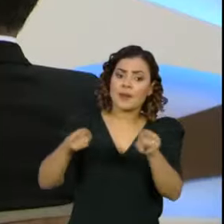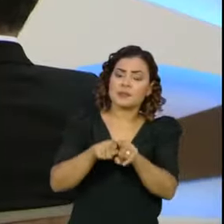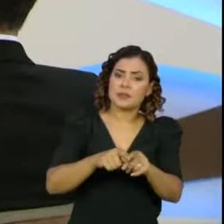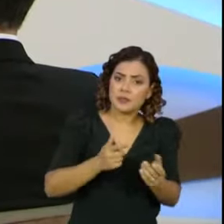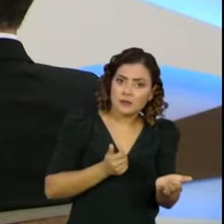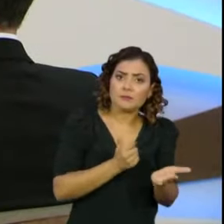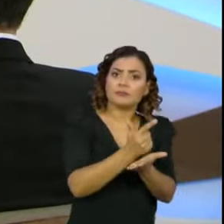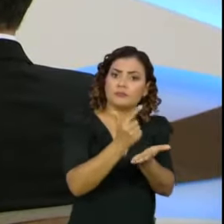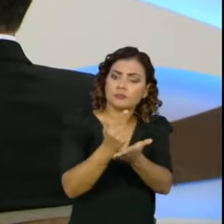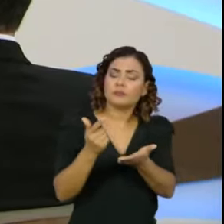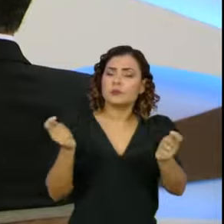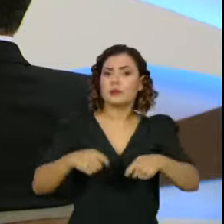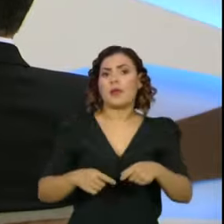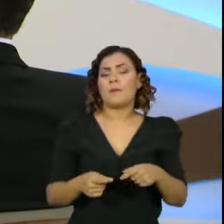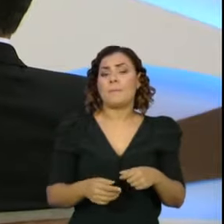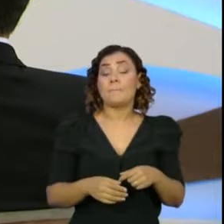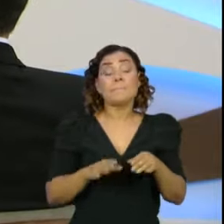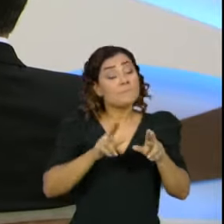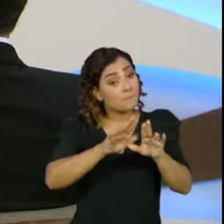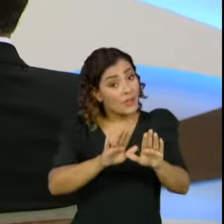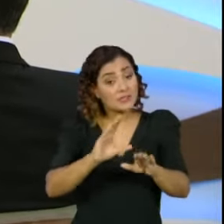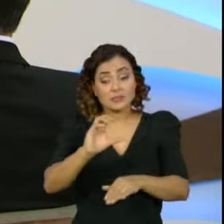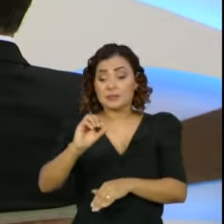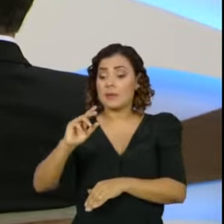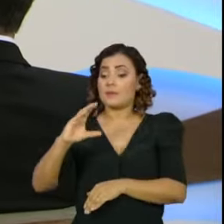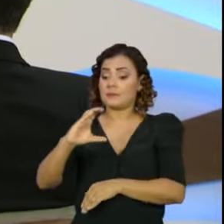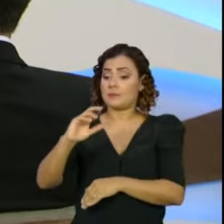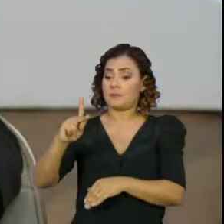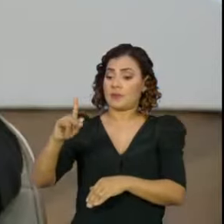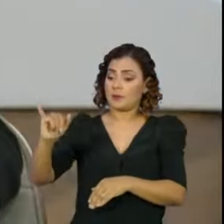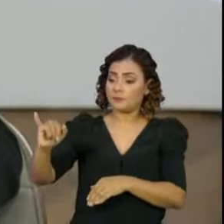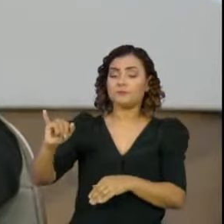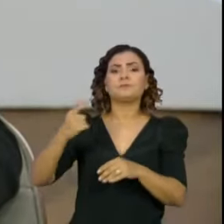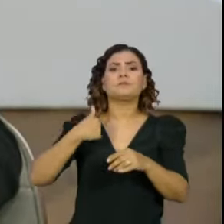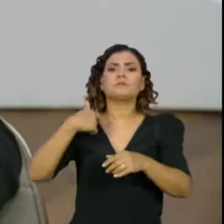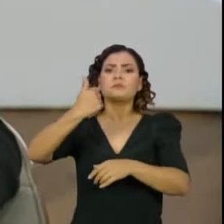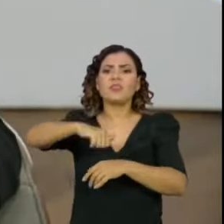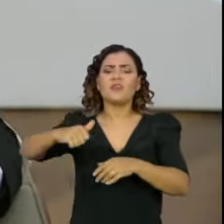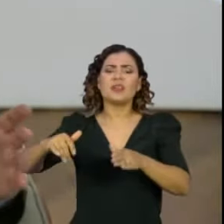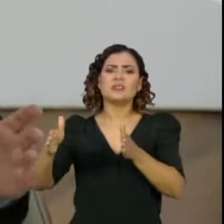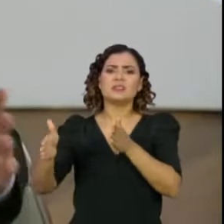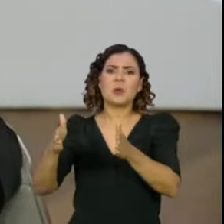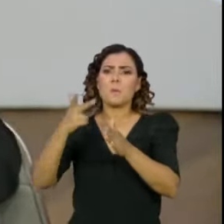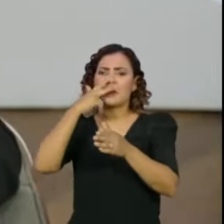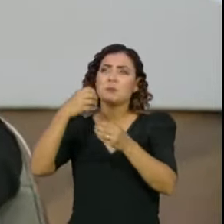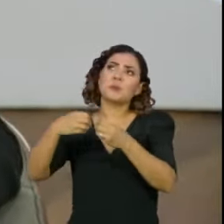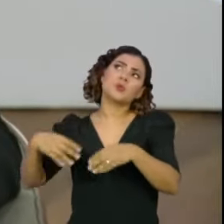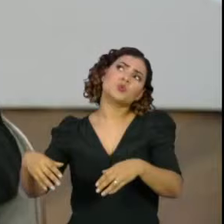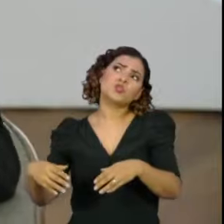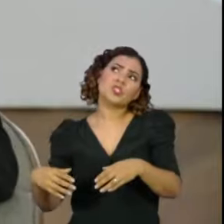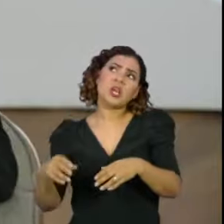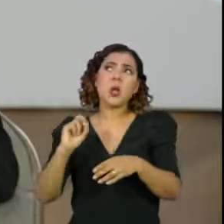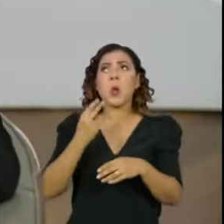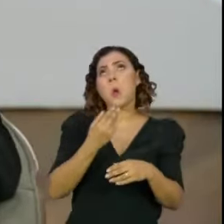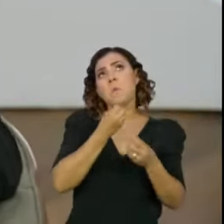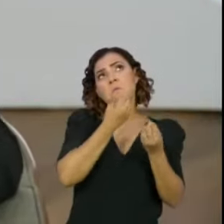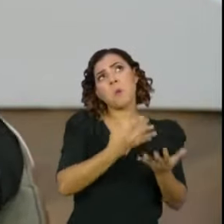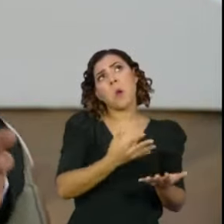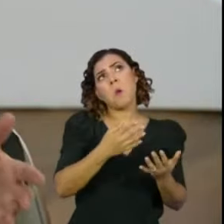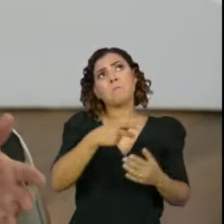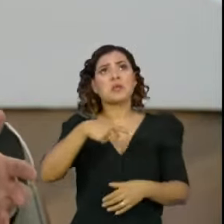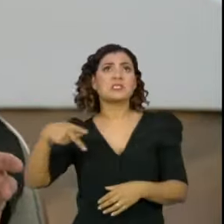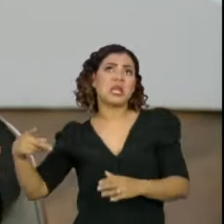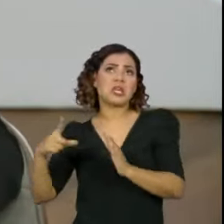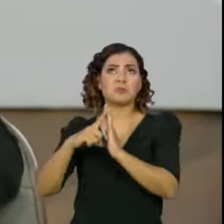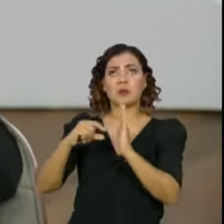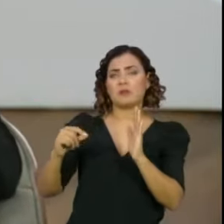que possa adquirir vacinas. E, em relação à CPI, a avaliação que farei não é se isso prejudica ou não a presidência da República ou